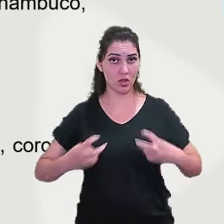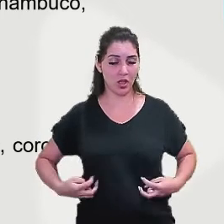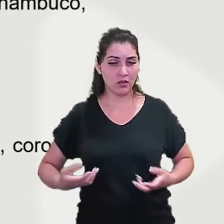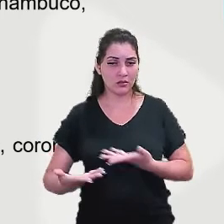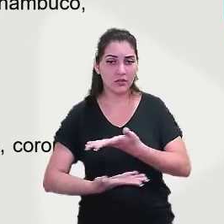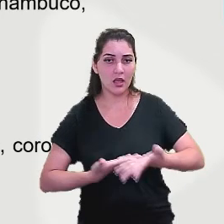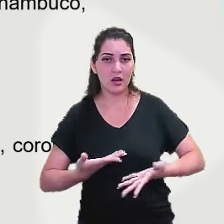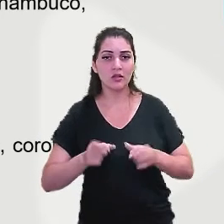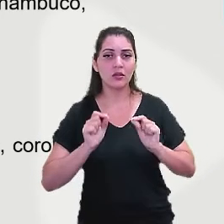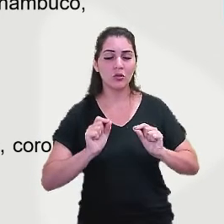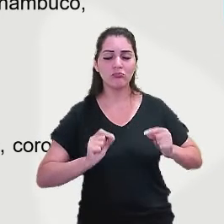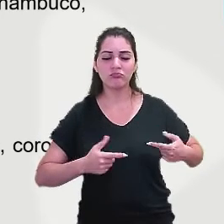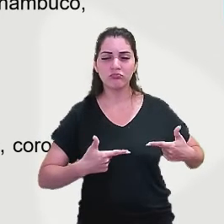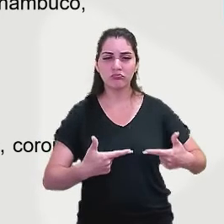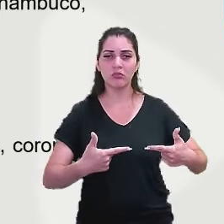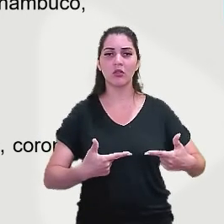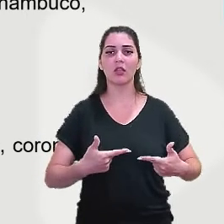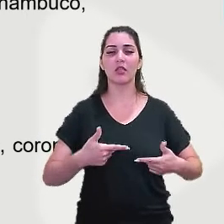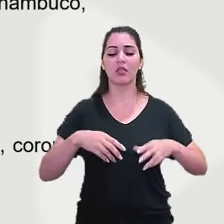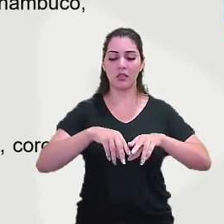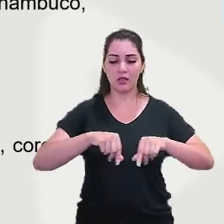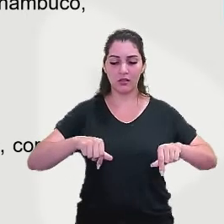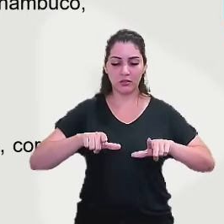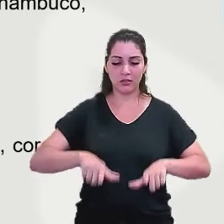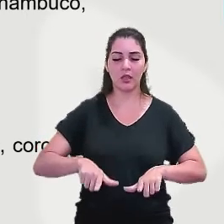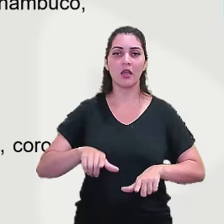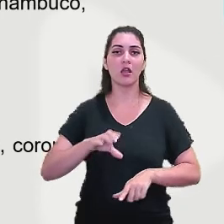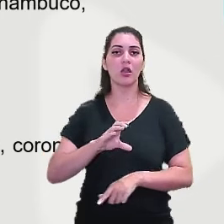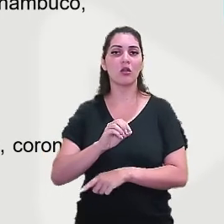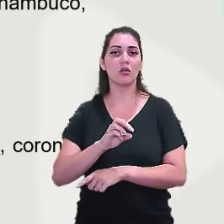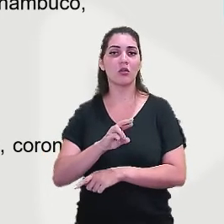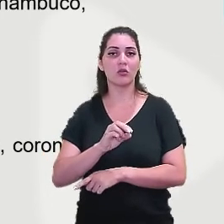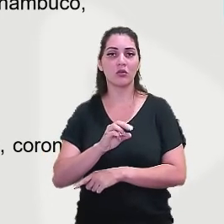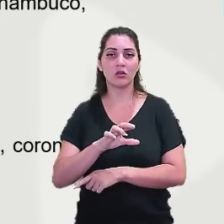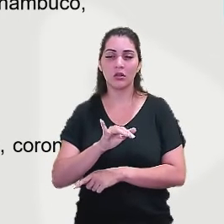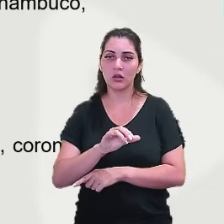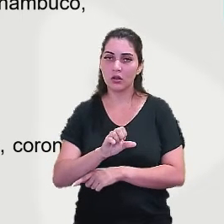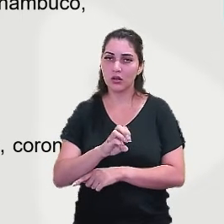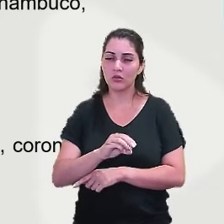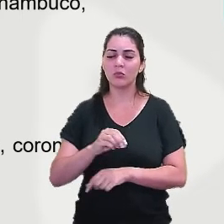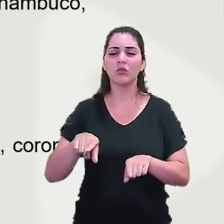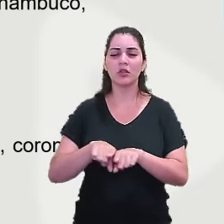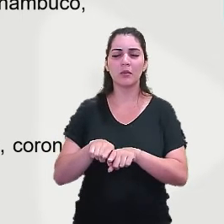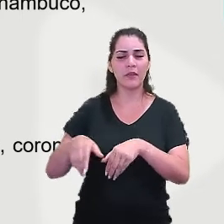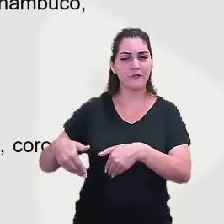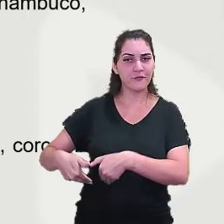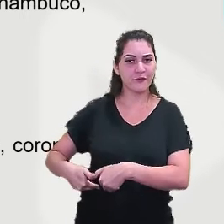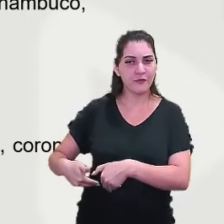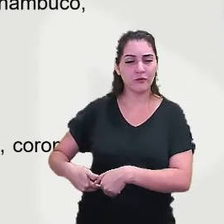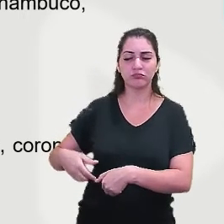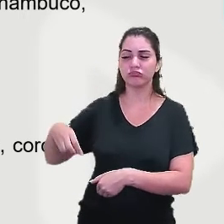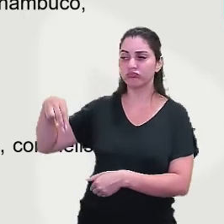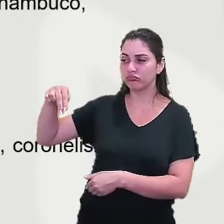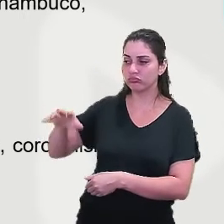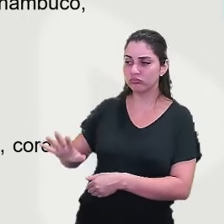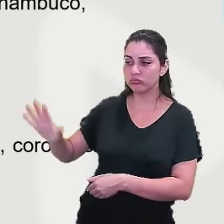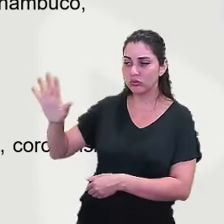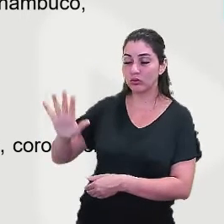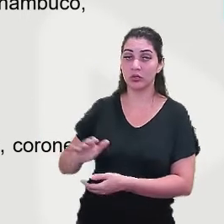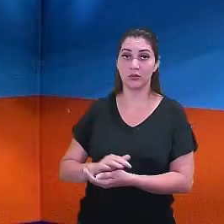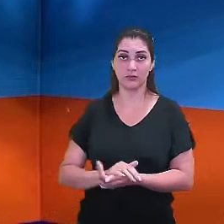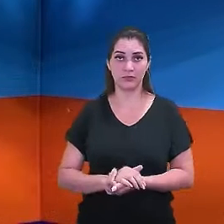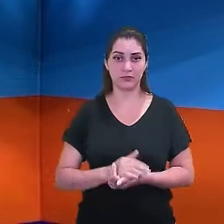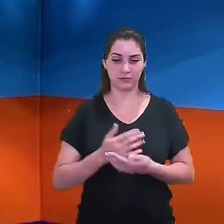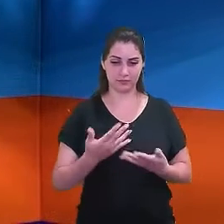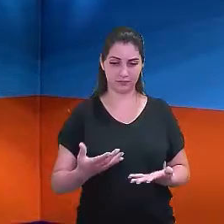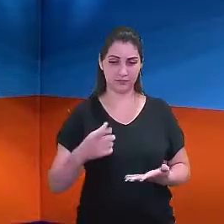disputa da terra, coronelismo e revolta e situação de miséria no nordeste. Então, se